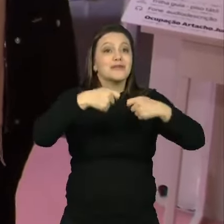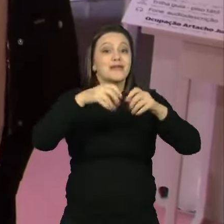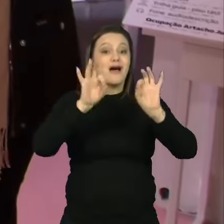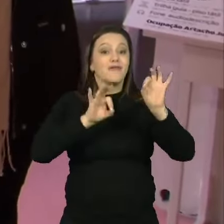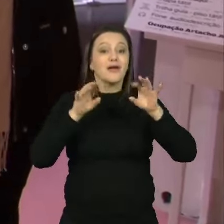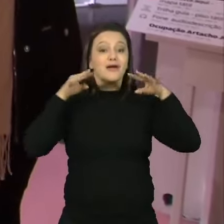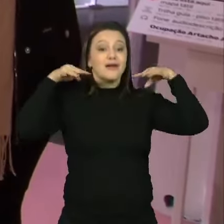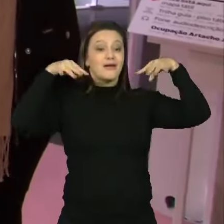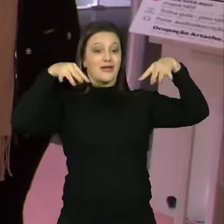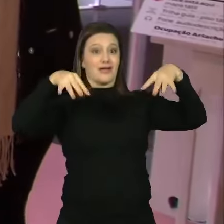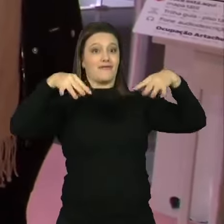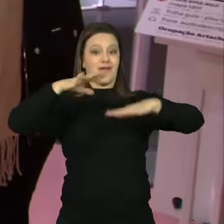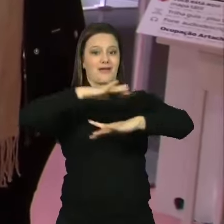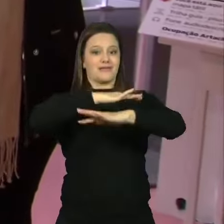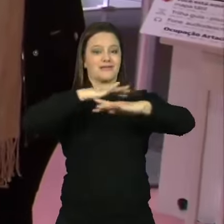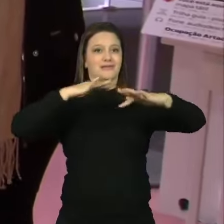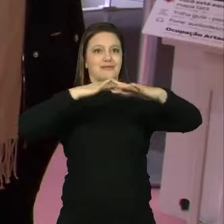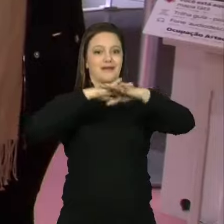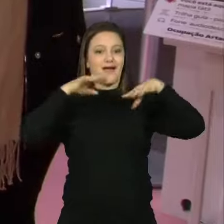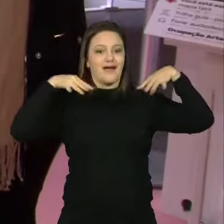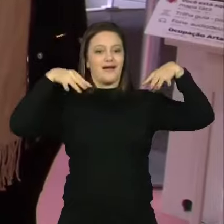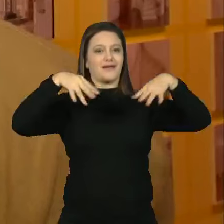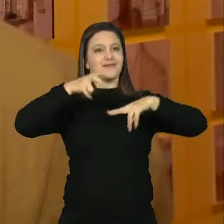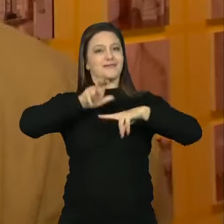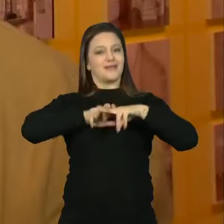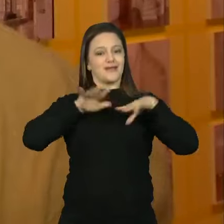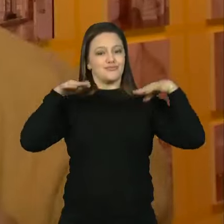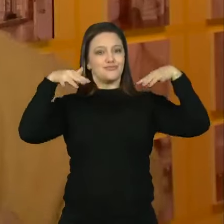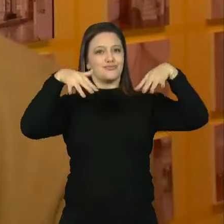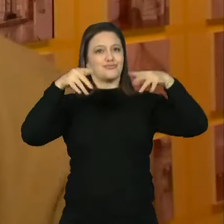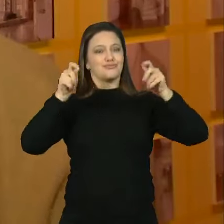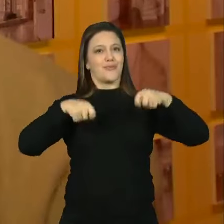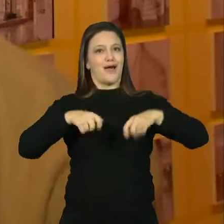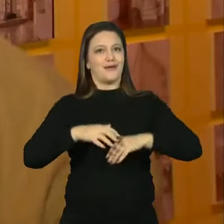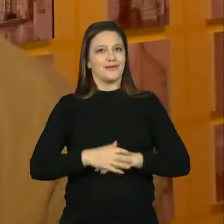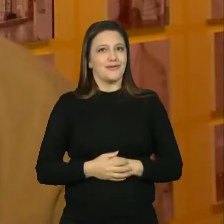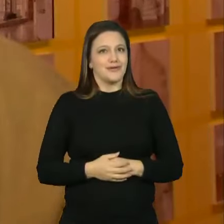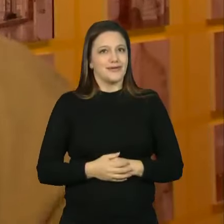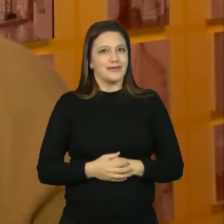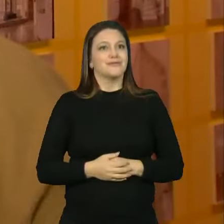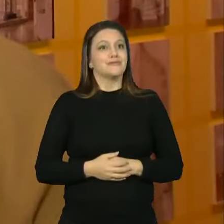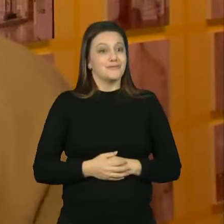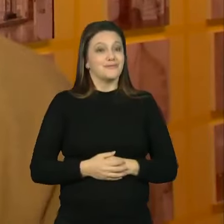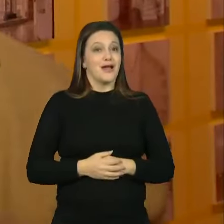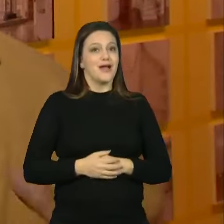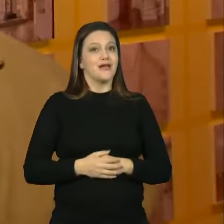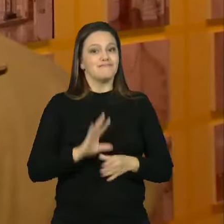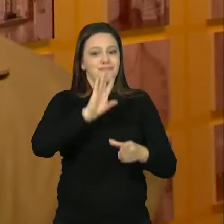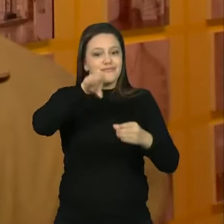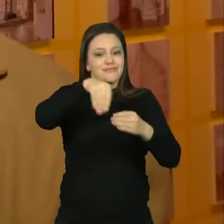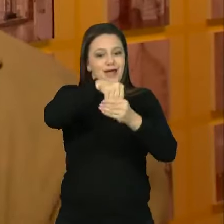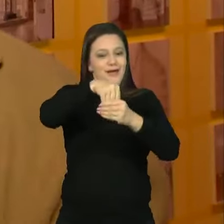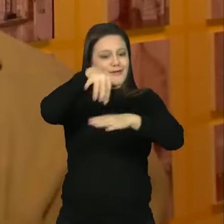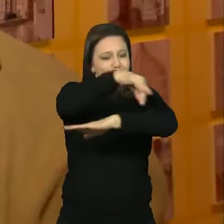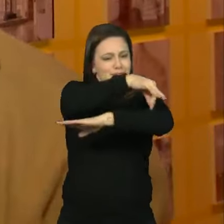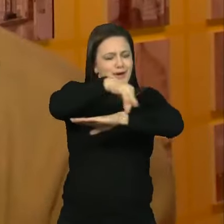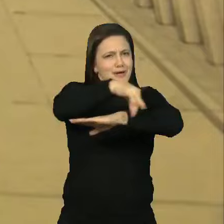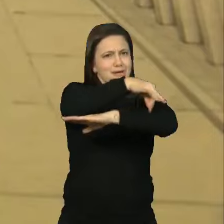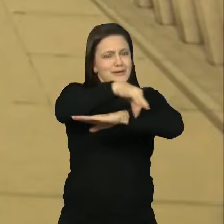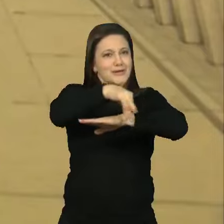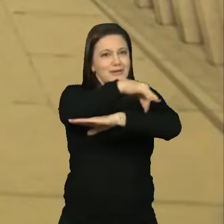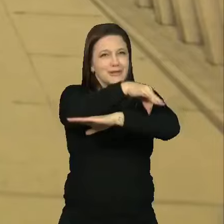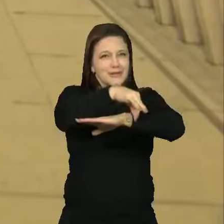que a vista da cidade fosse observada de uma poltrona. Ele acaba incorporando nessa arquitetura moderna, muito sisuda, muito